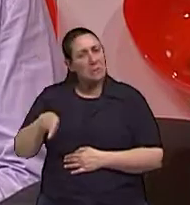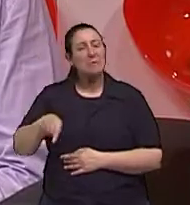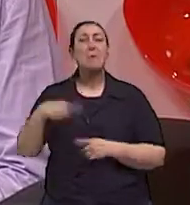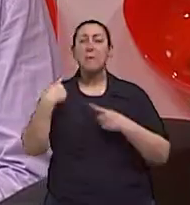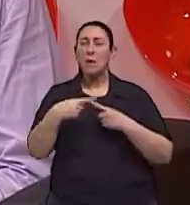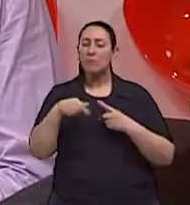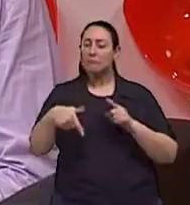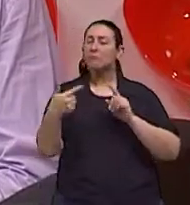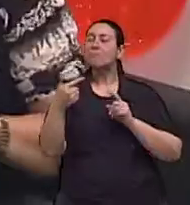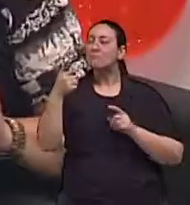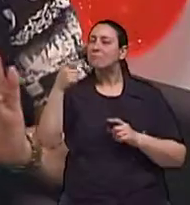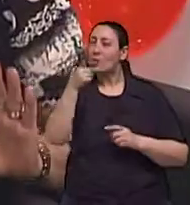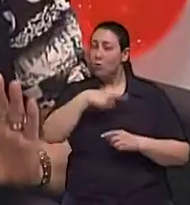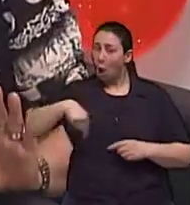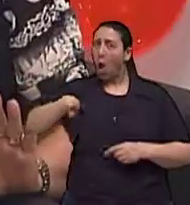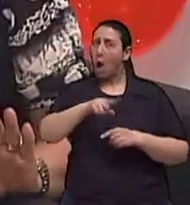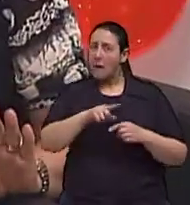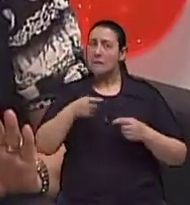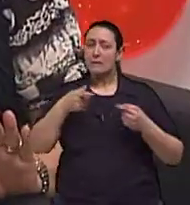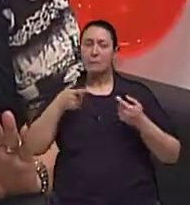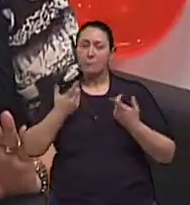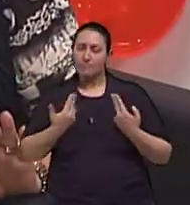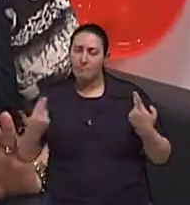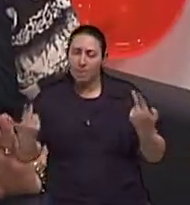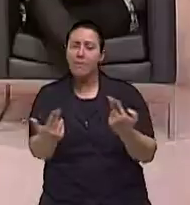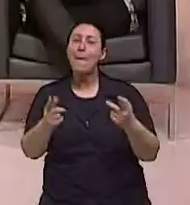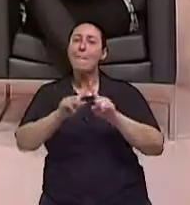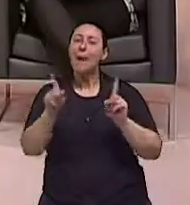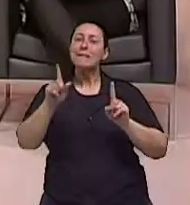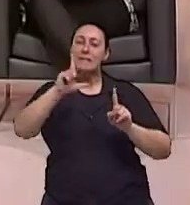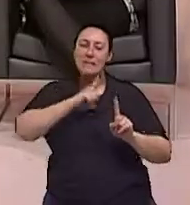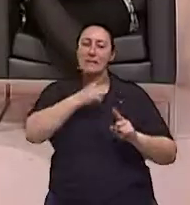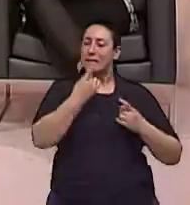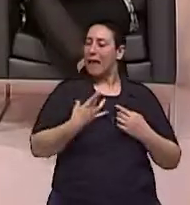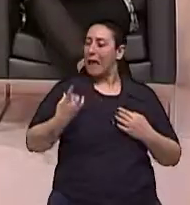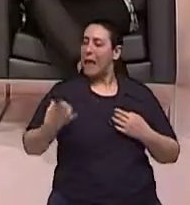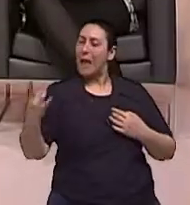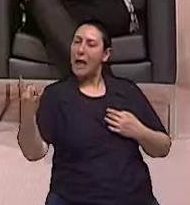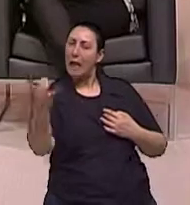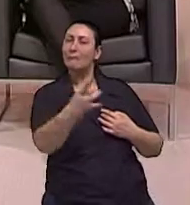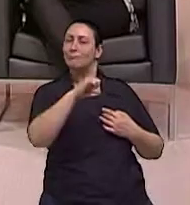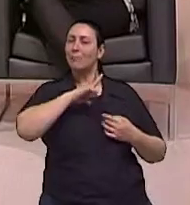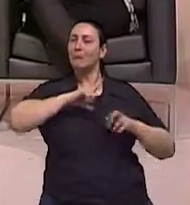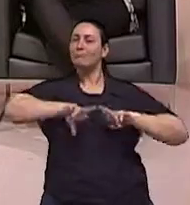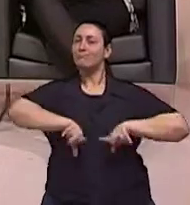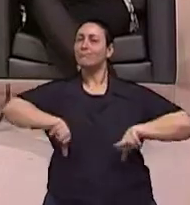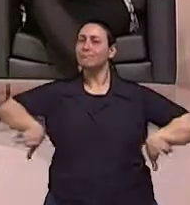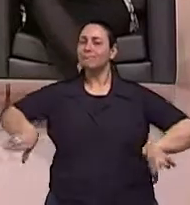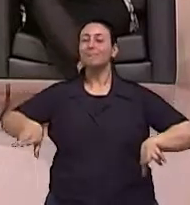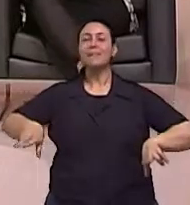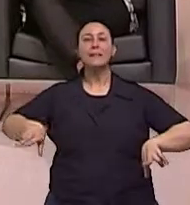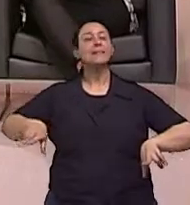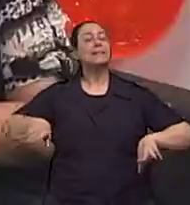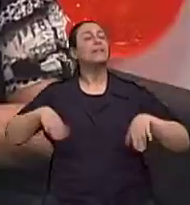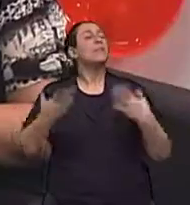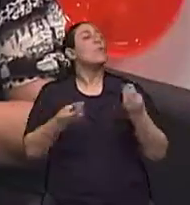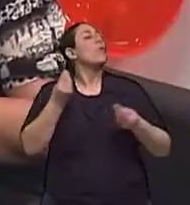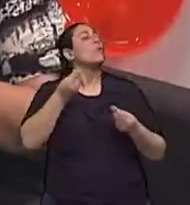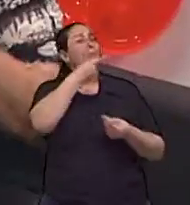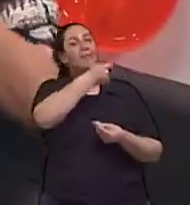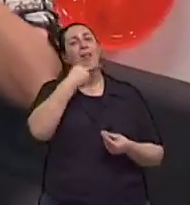semelhante, mas a gente é único e especial É verdade, né? Com certeza Então o que que tu me diria dessa, realmente dessa